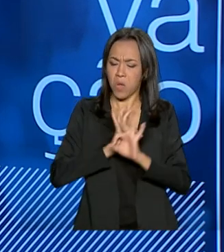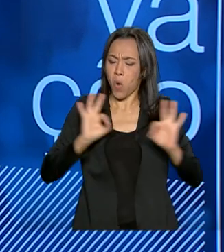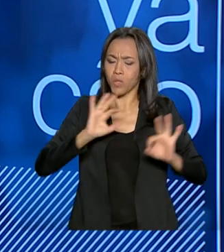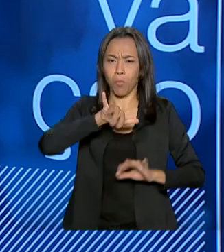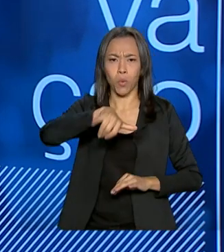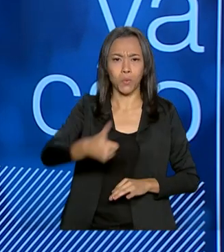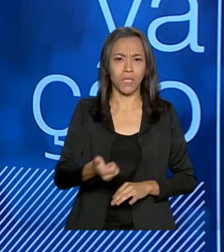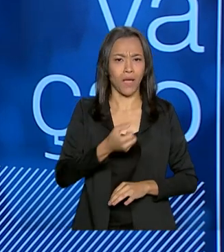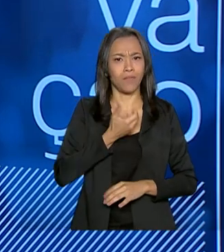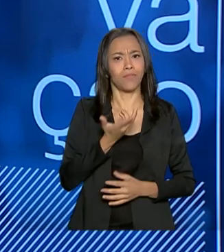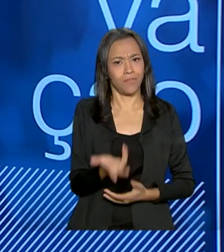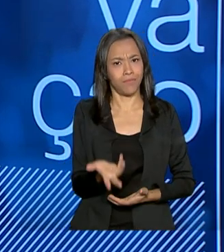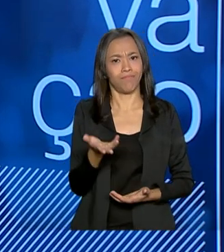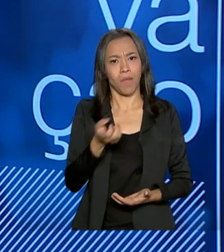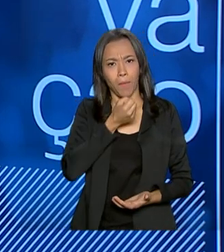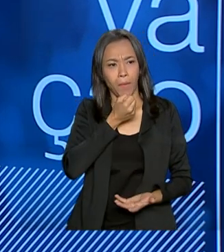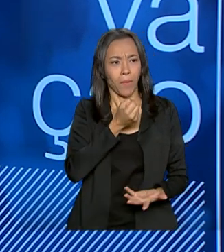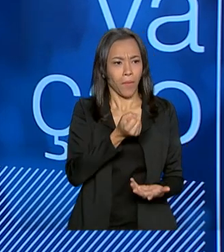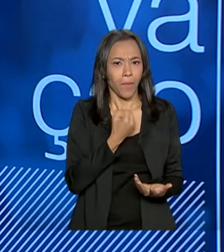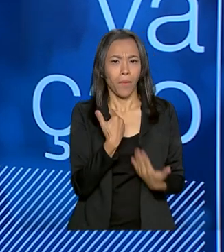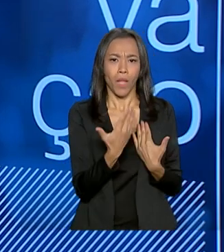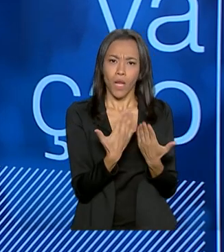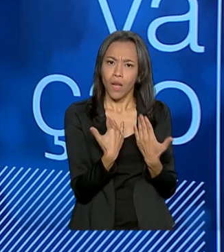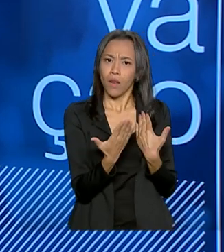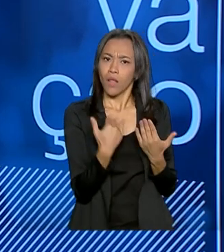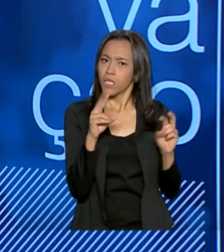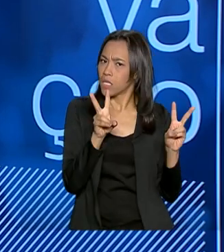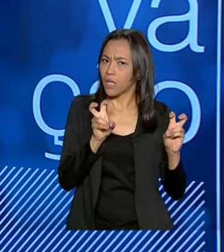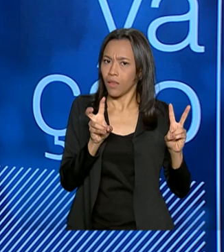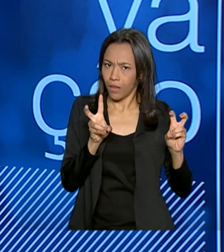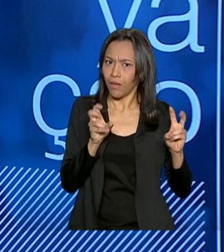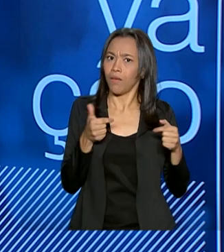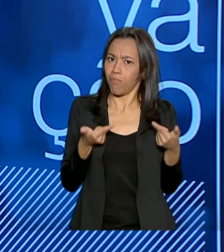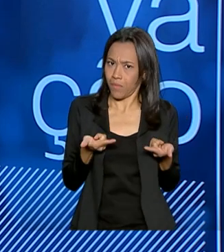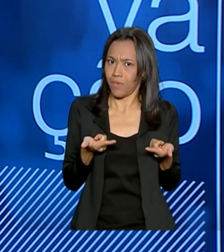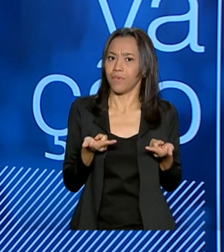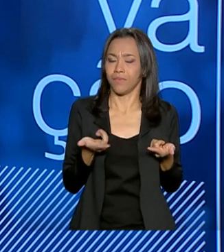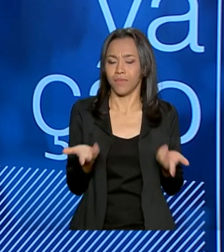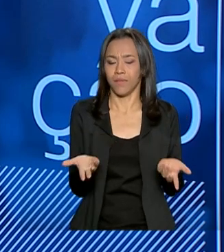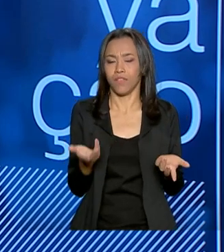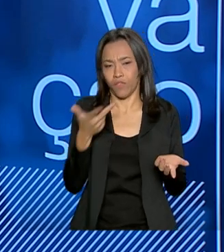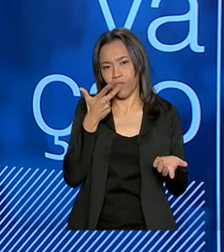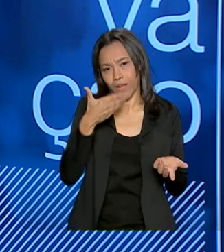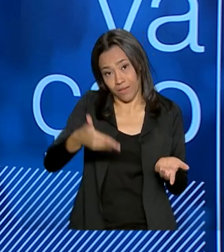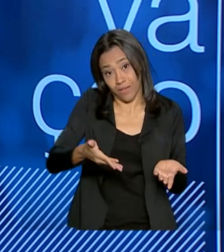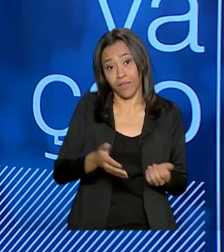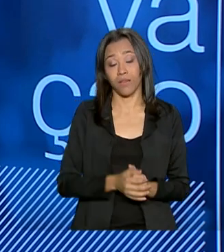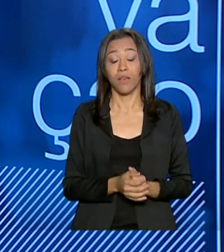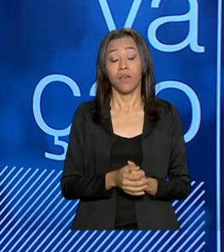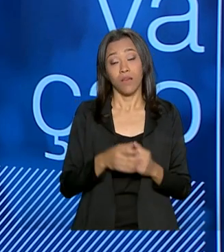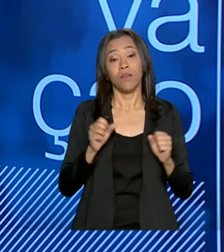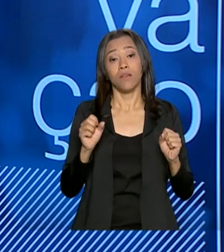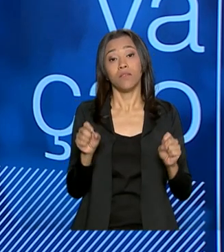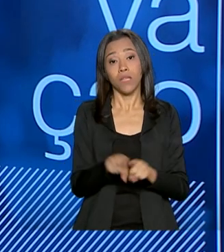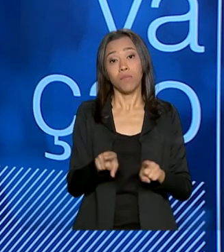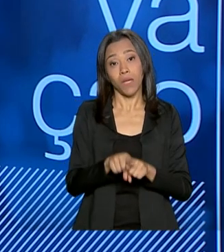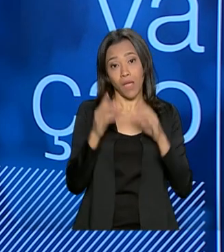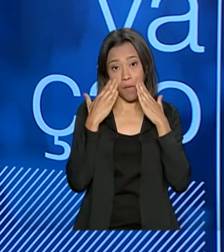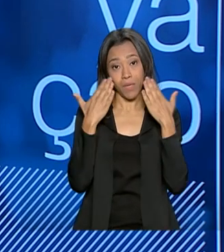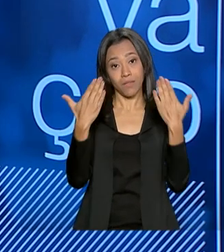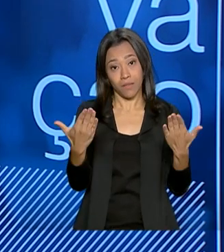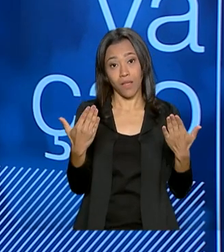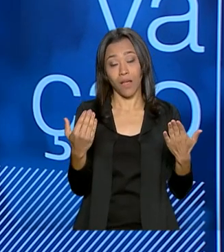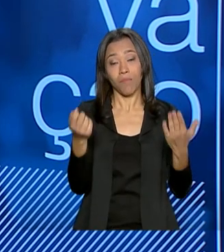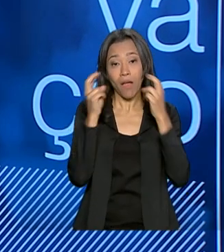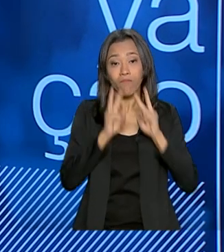oportunidade, né, para a gente poder debater esses assuntos que foram tocados aqui e podemos apresentar a visão